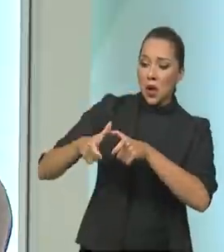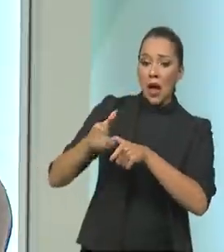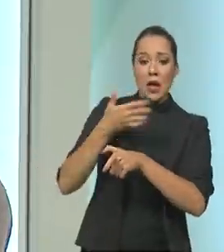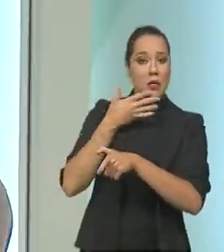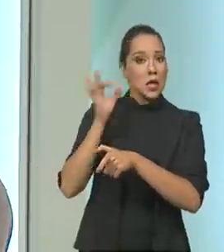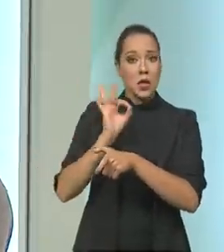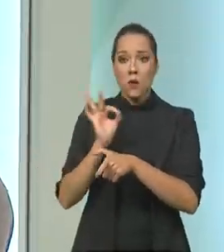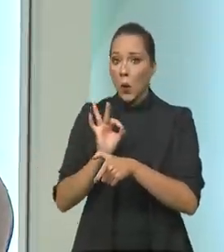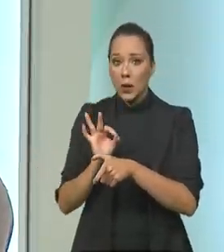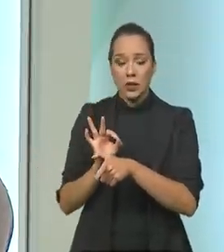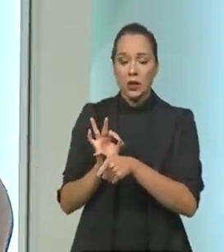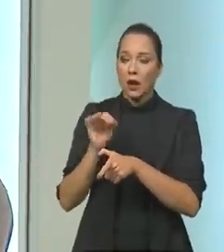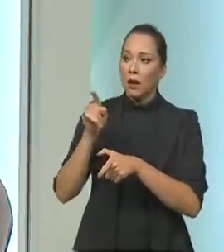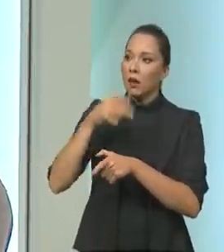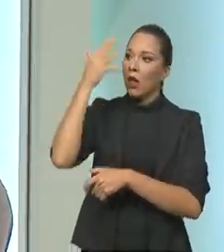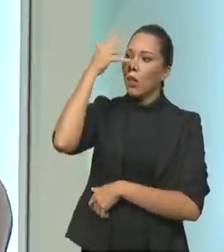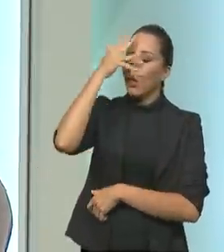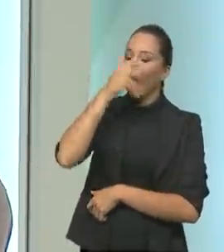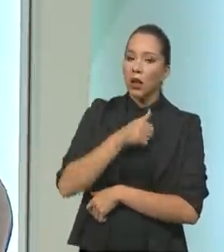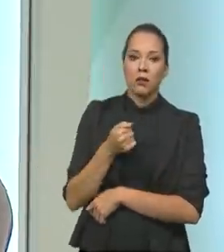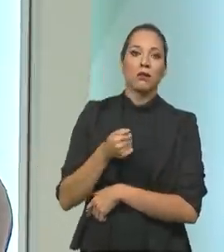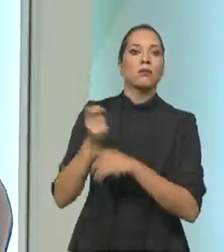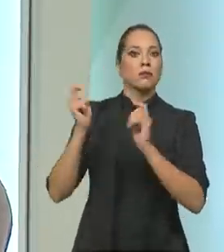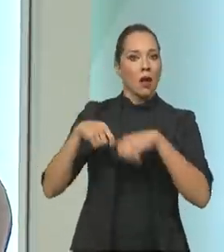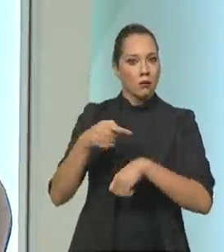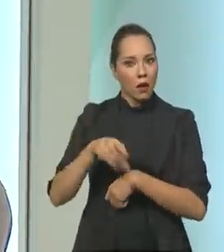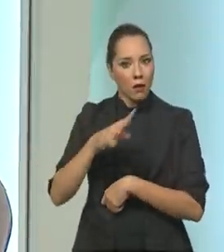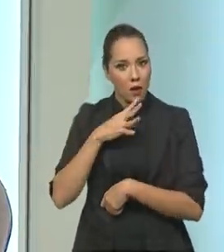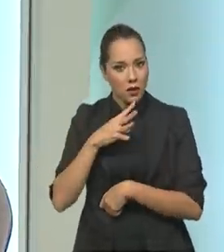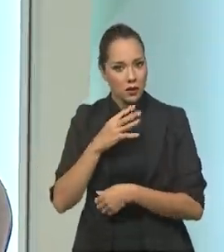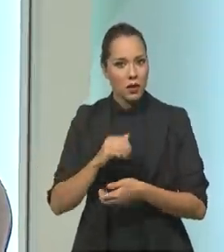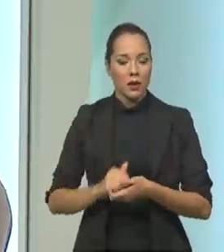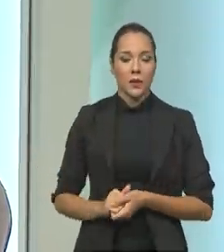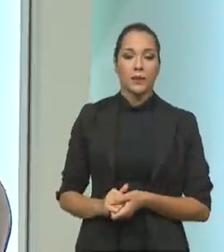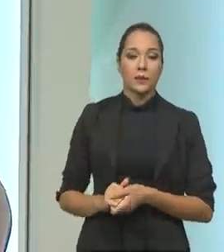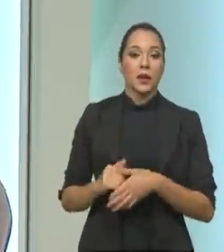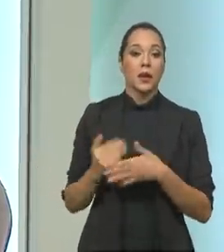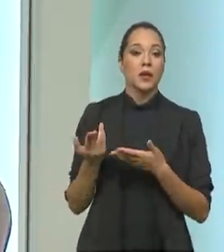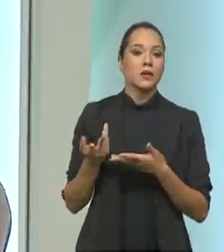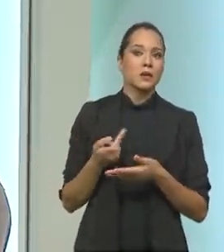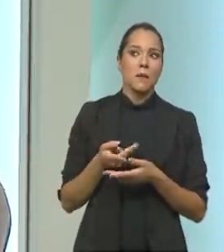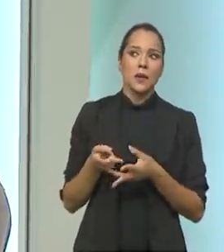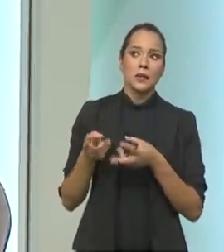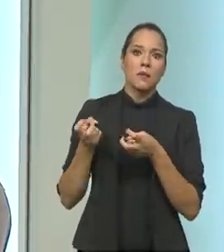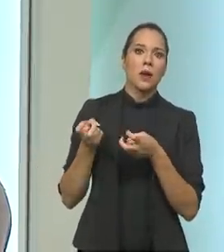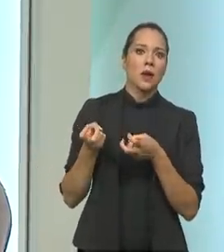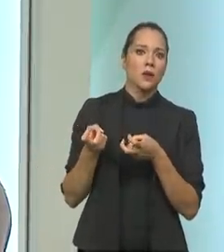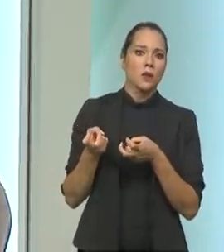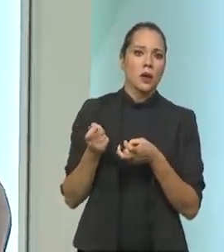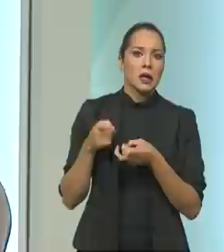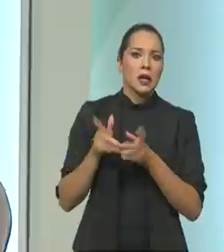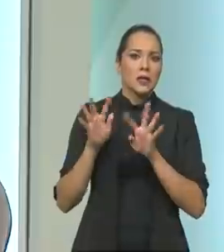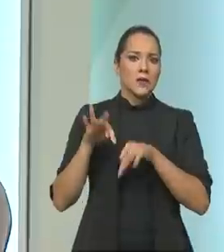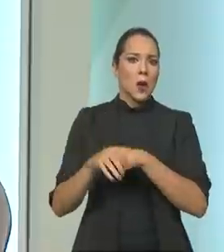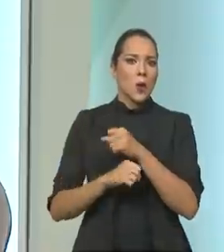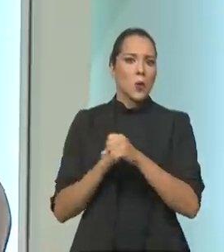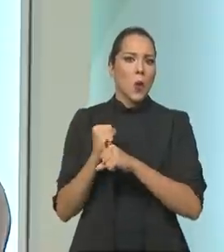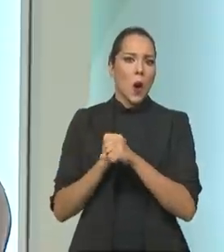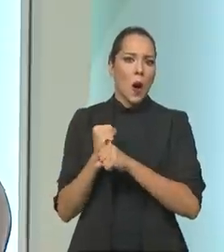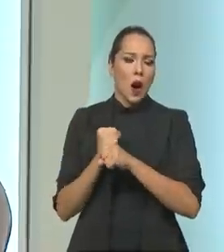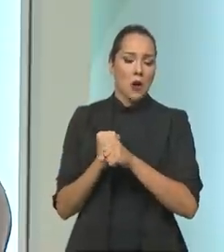mas que é belíssimo, que vale a pena ir lá conhecer. E nós estamos vendo o que esse final de ano